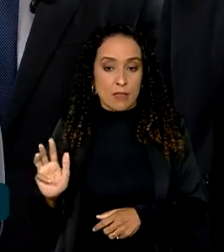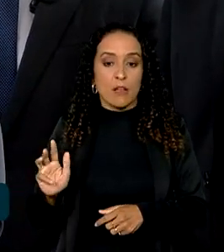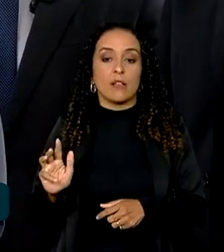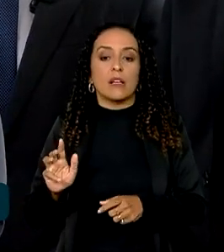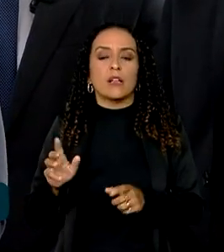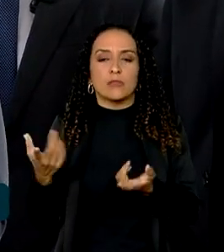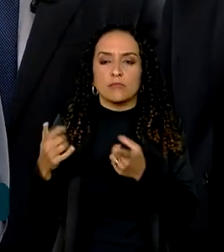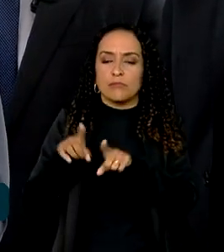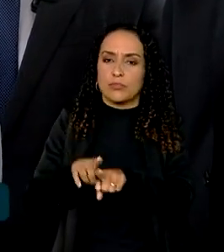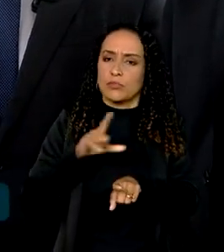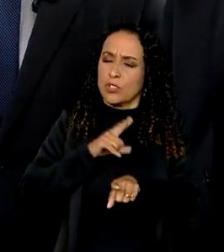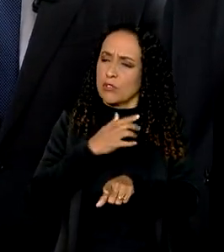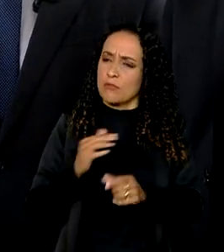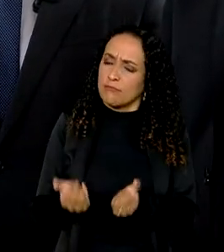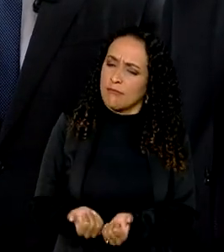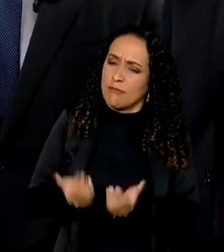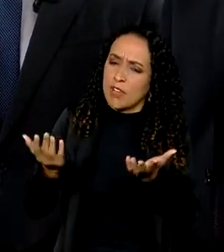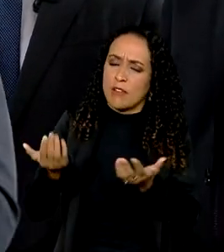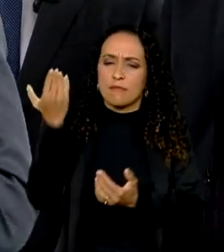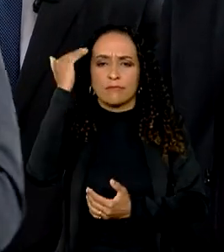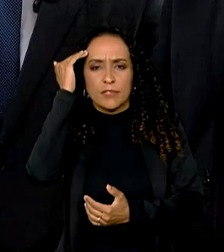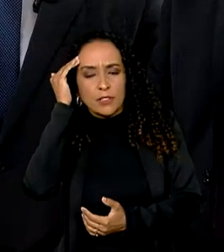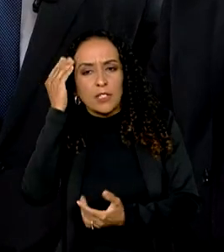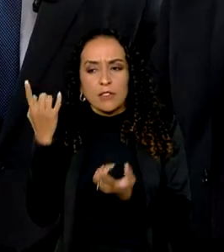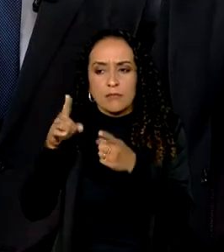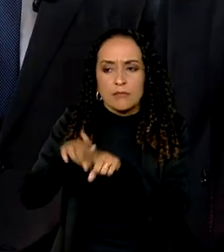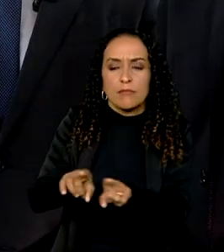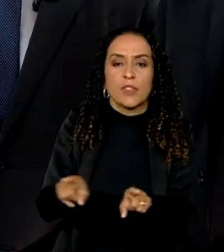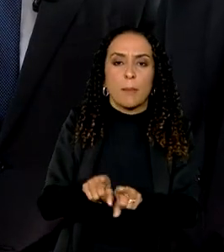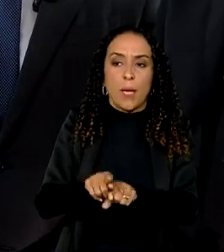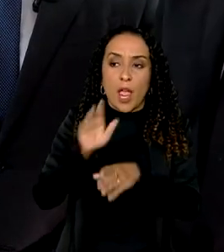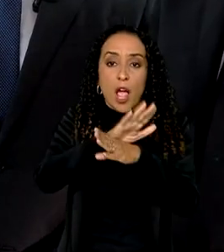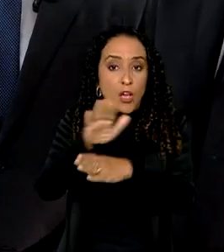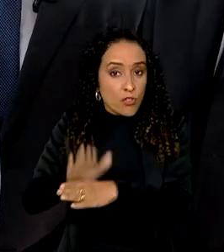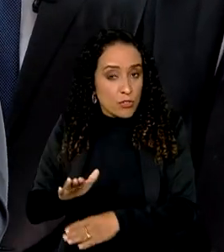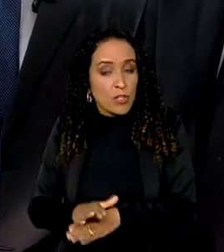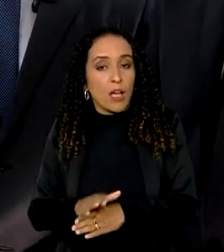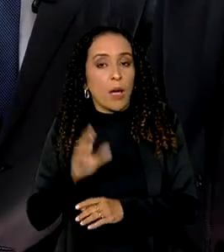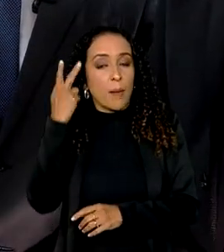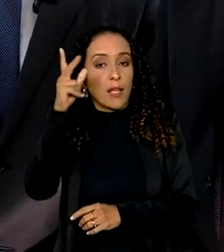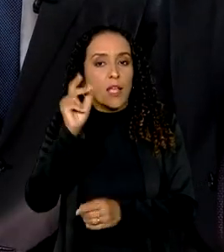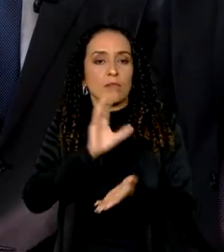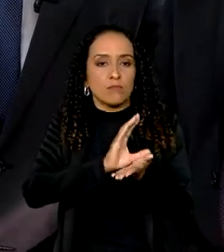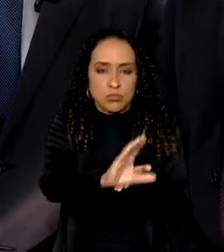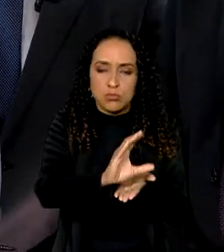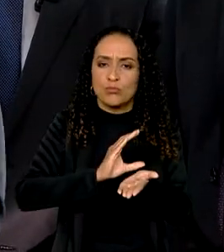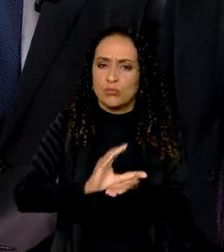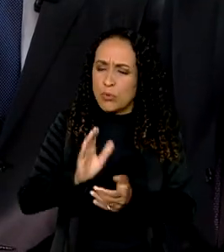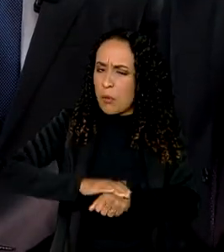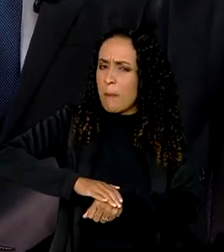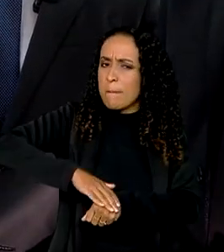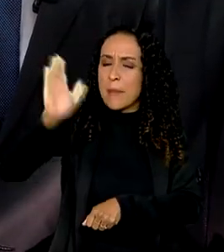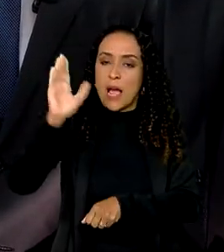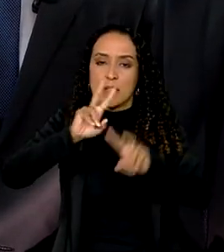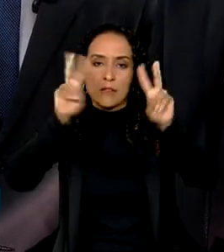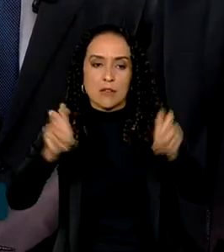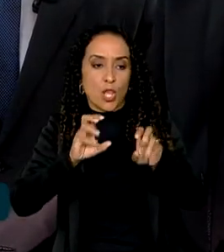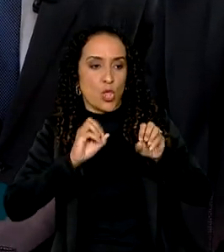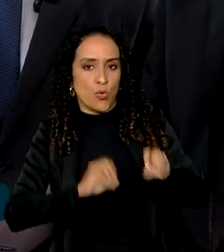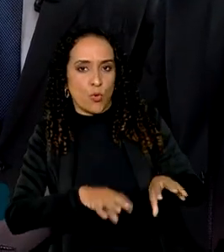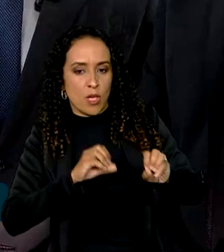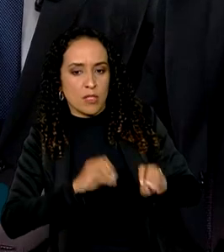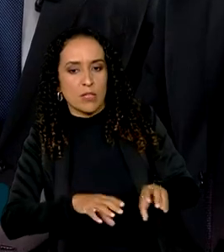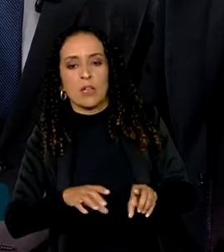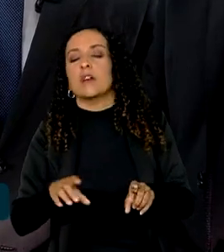governo federal tem toda a disposição em compreendê-los como parceiros e ajudá-los a que possam investir cada vez mais, sobretudo na educação,